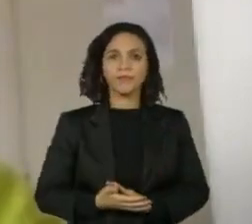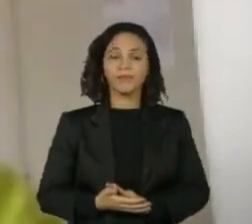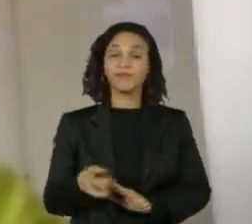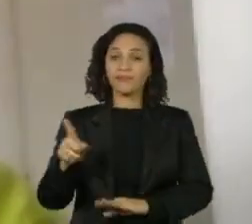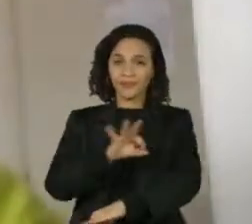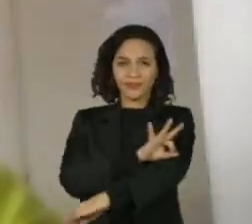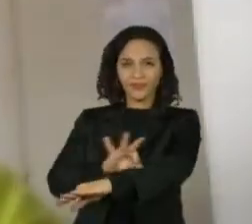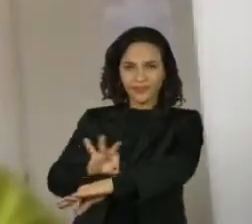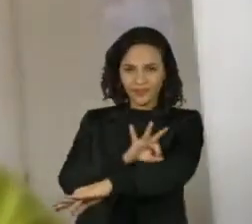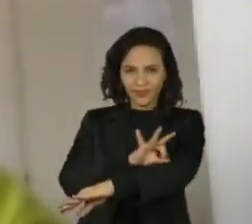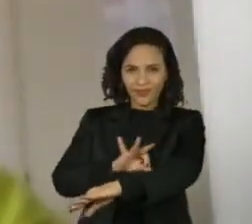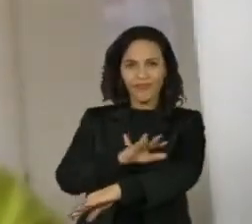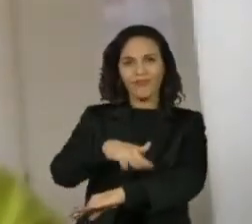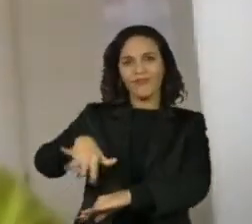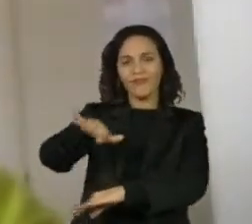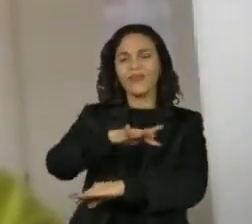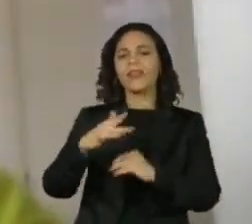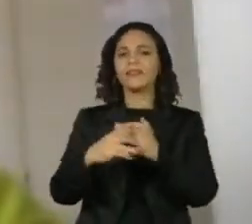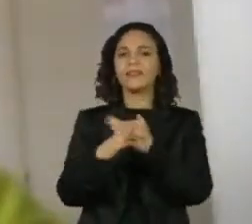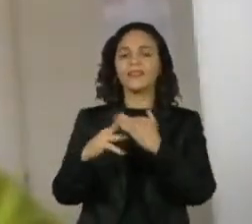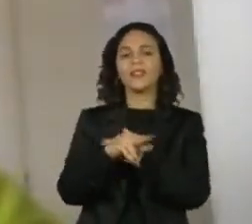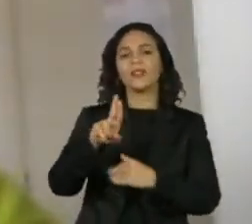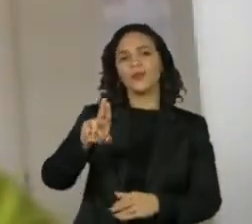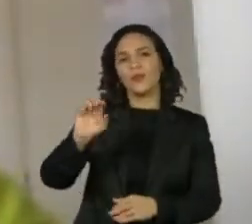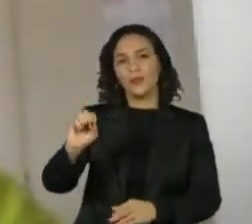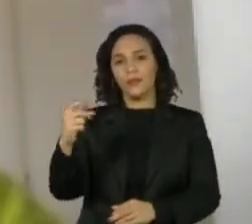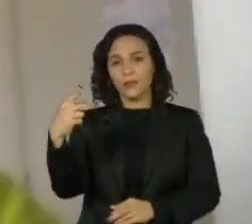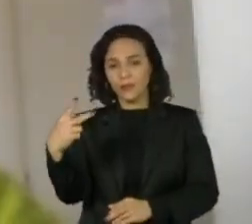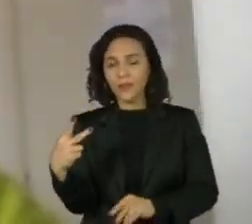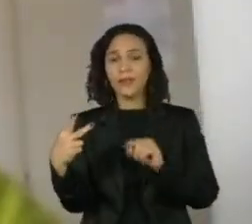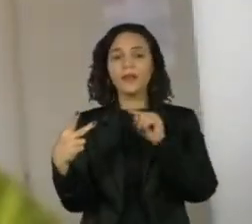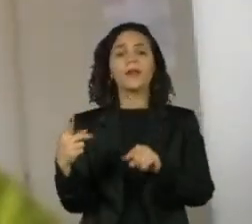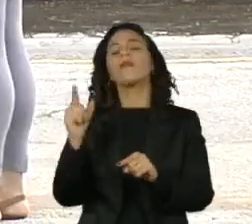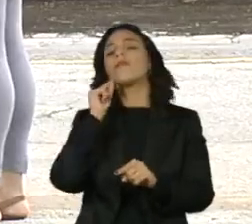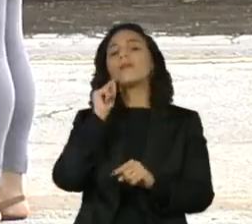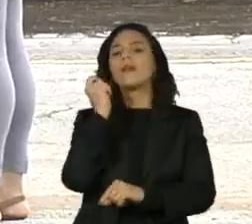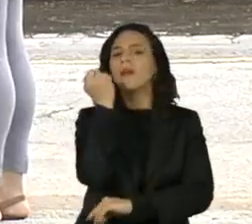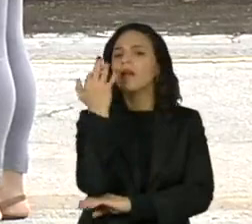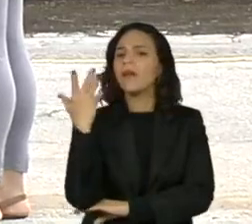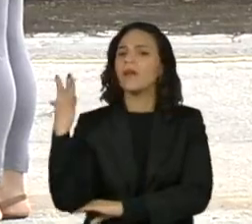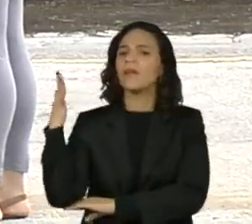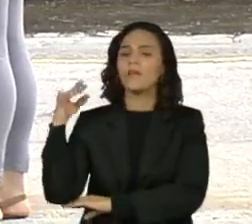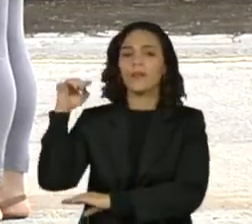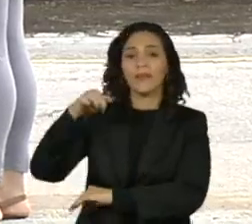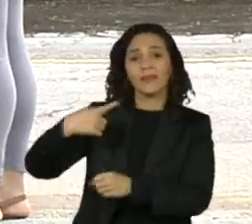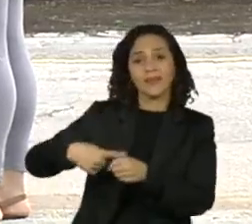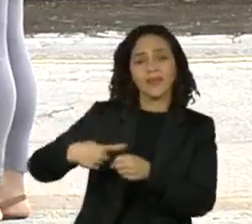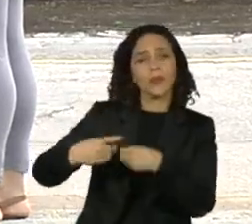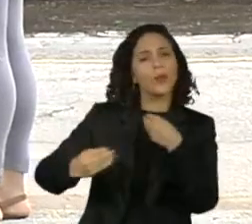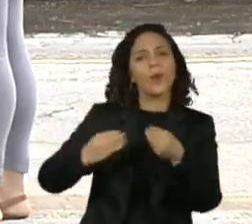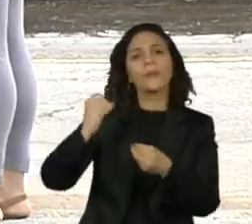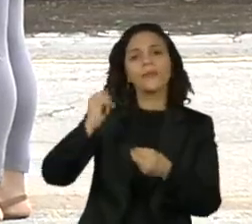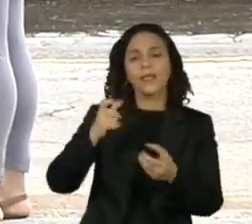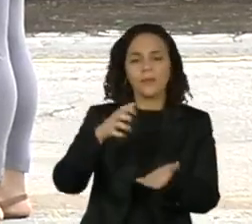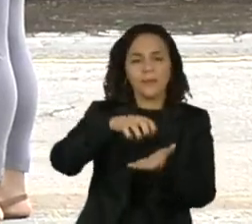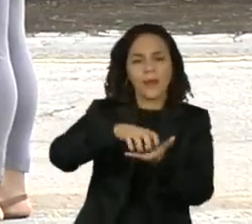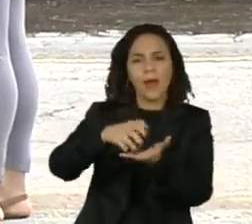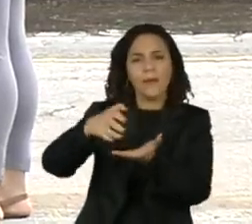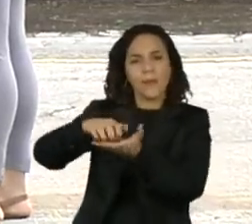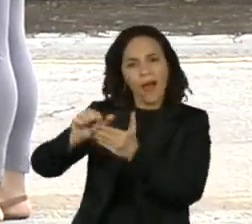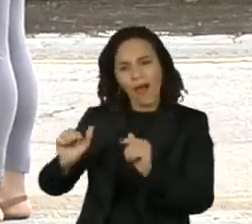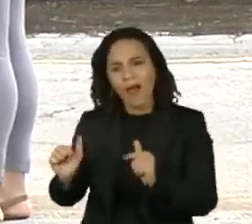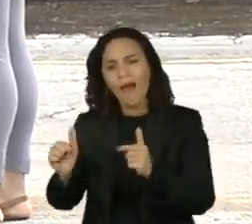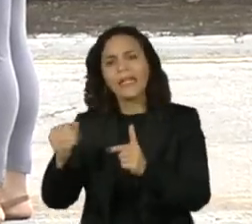arquiteto e urbanista da Universidade de São Paulo, a questão ambiental da cidade só vai melhorar com ações locais que